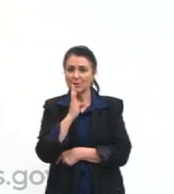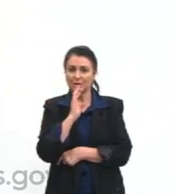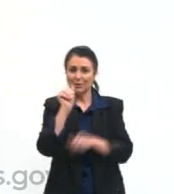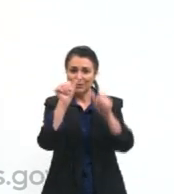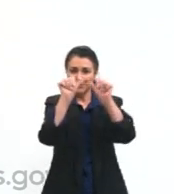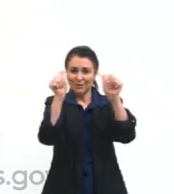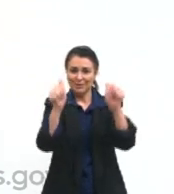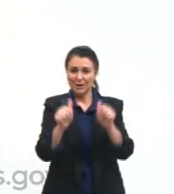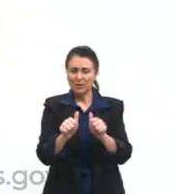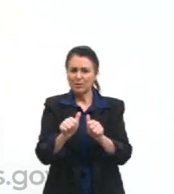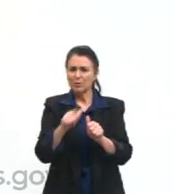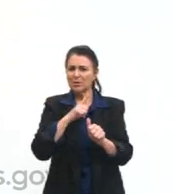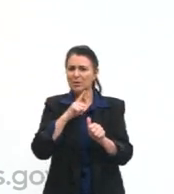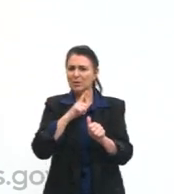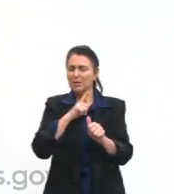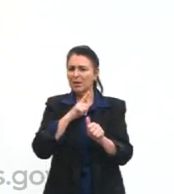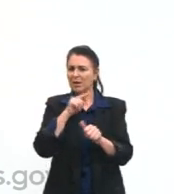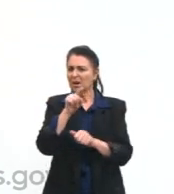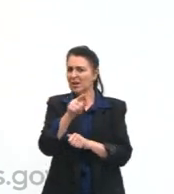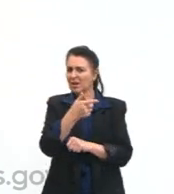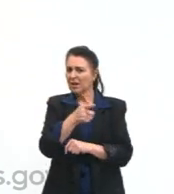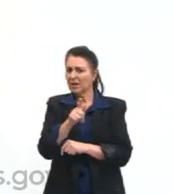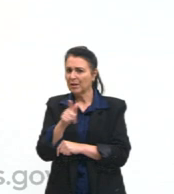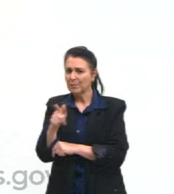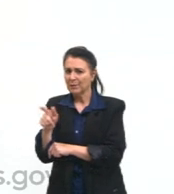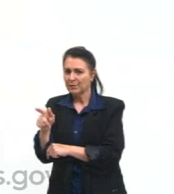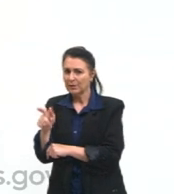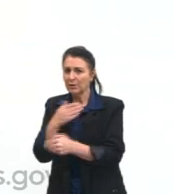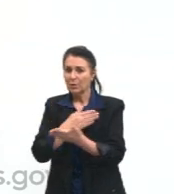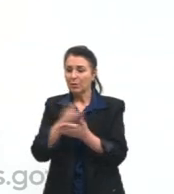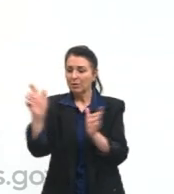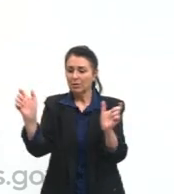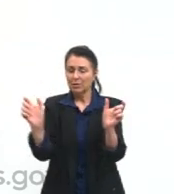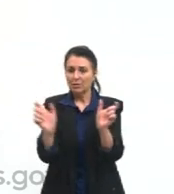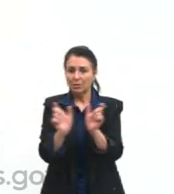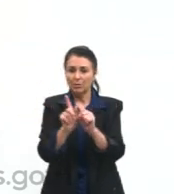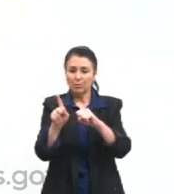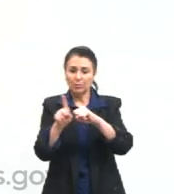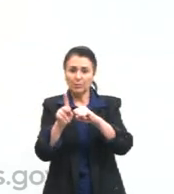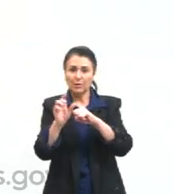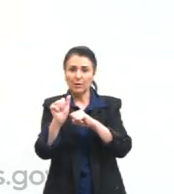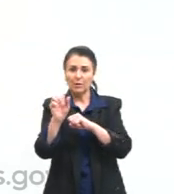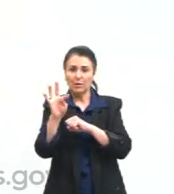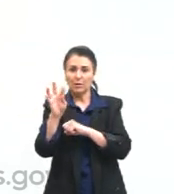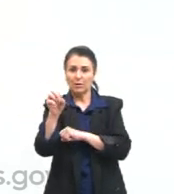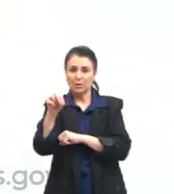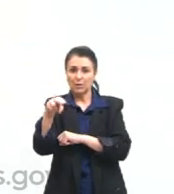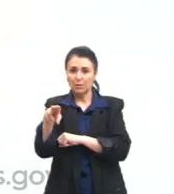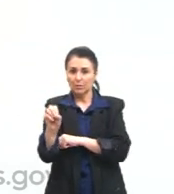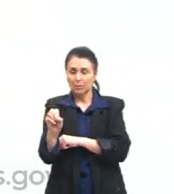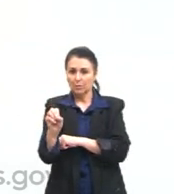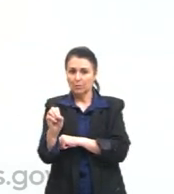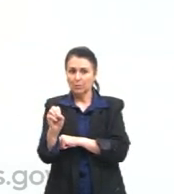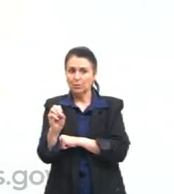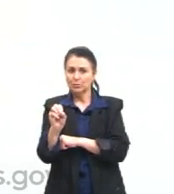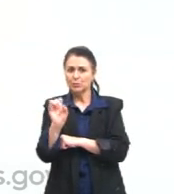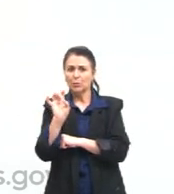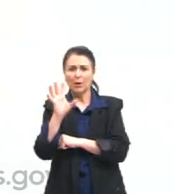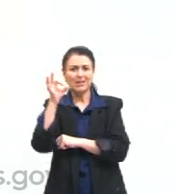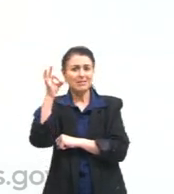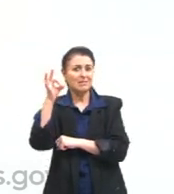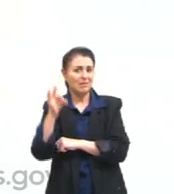Segala nos diz o seguinte, iniciar a frase com pronome átono só é lícito, ou seja, só é